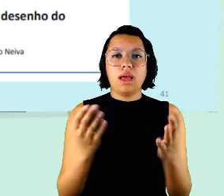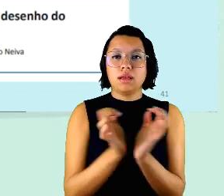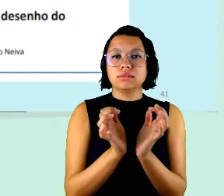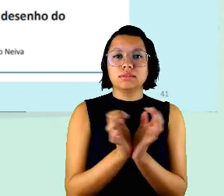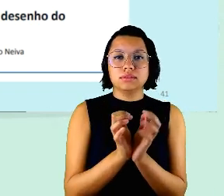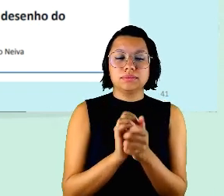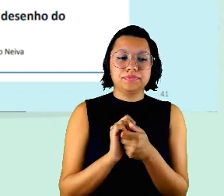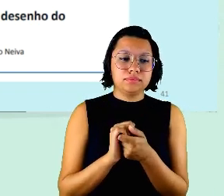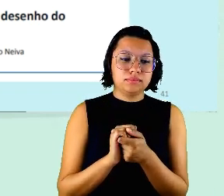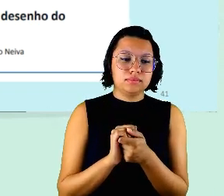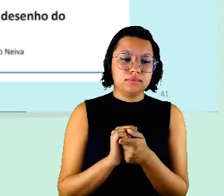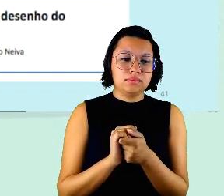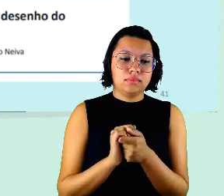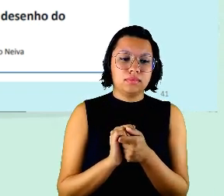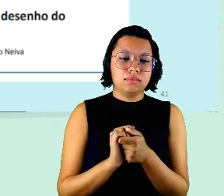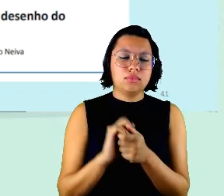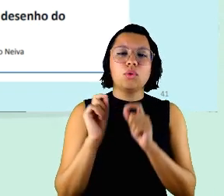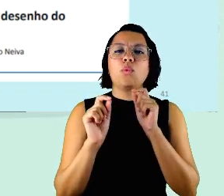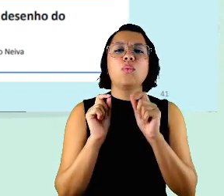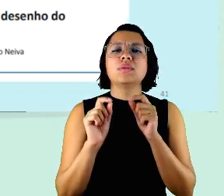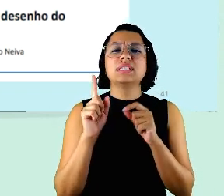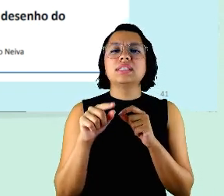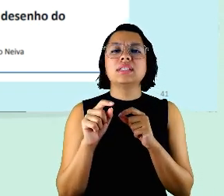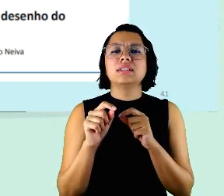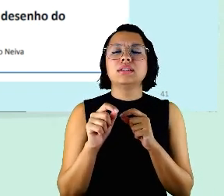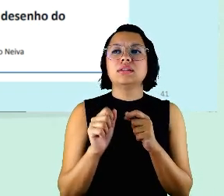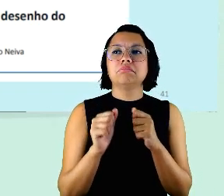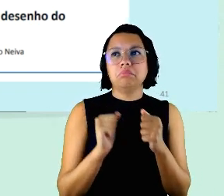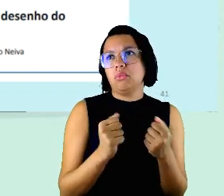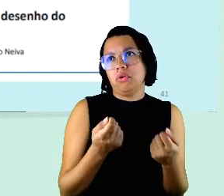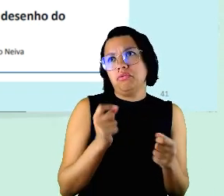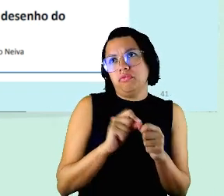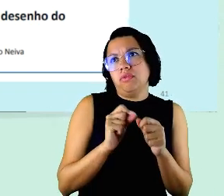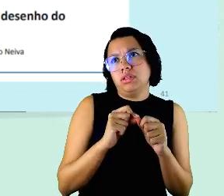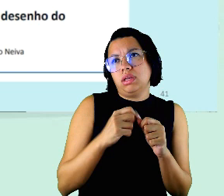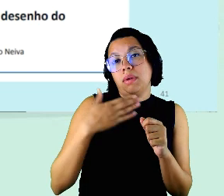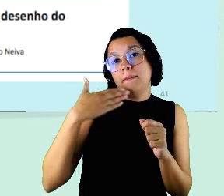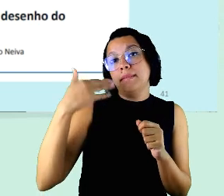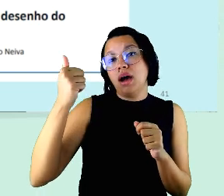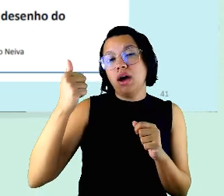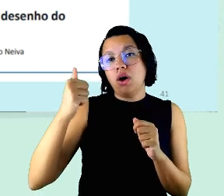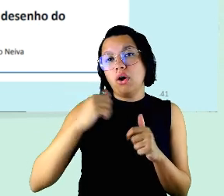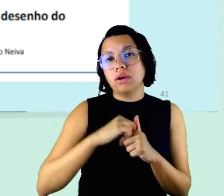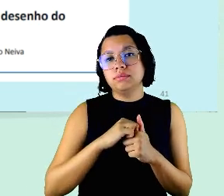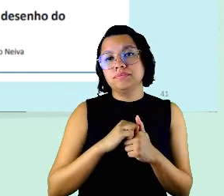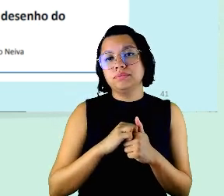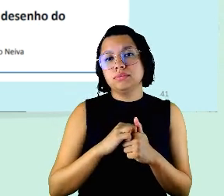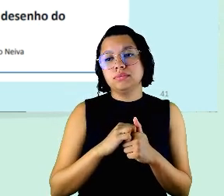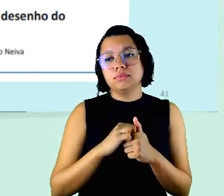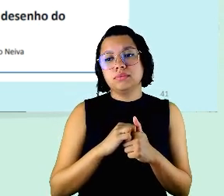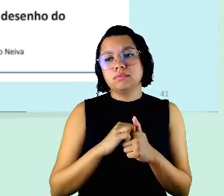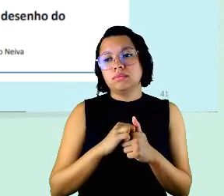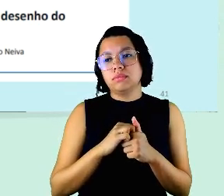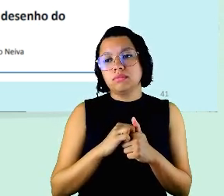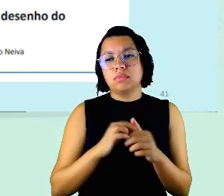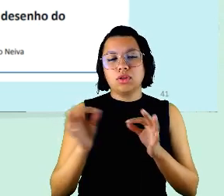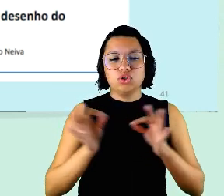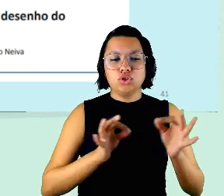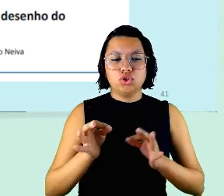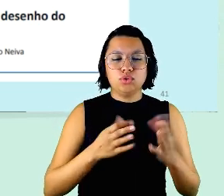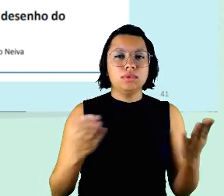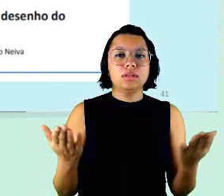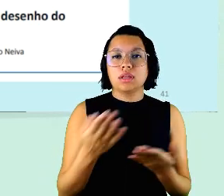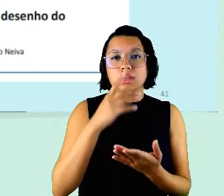em que medida que nós podemos melhorar para administrar esse risco